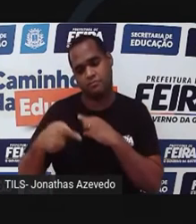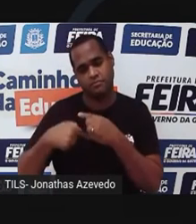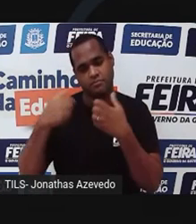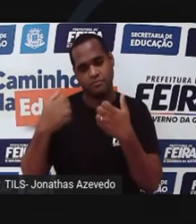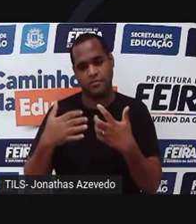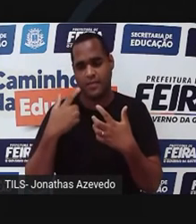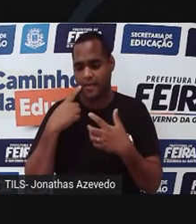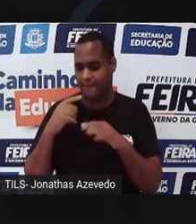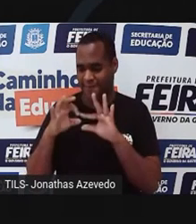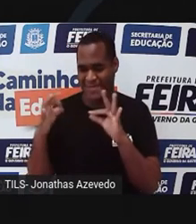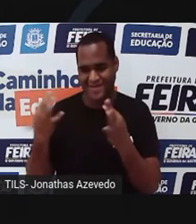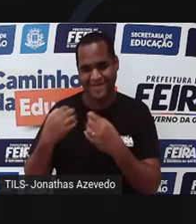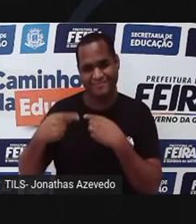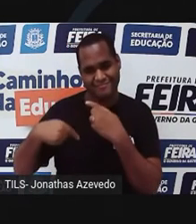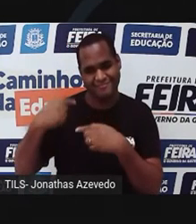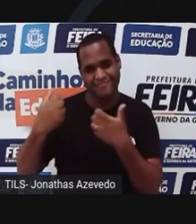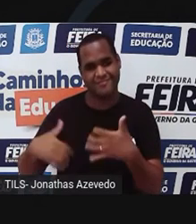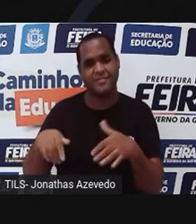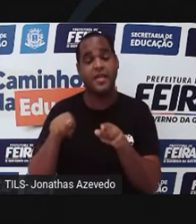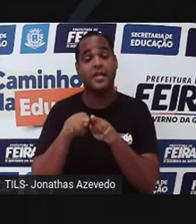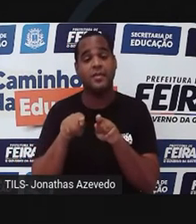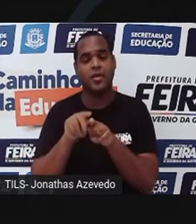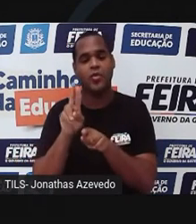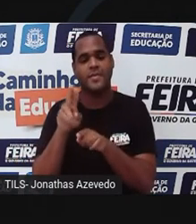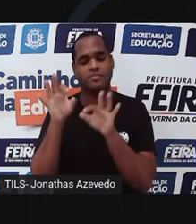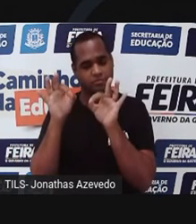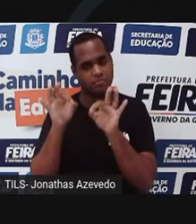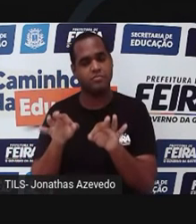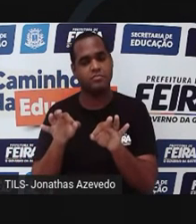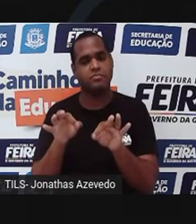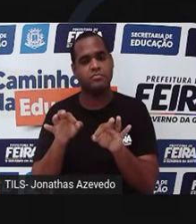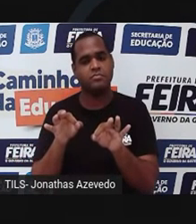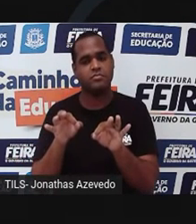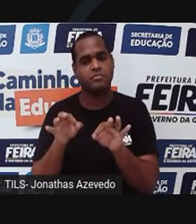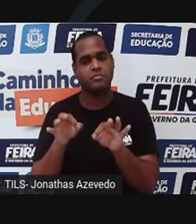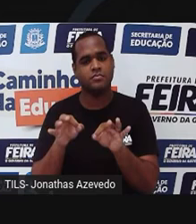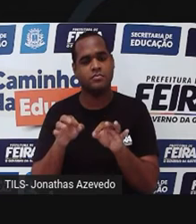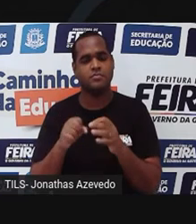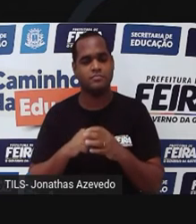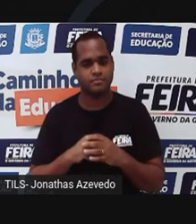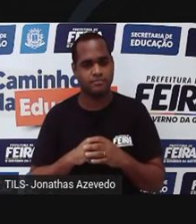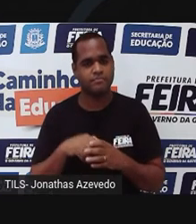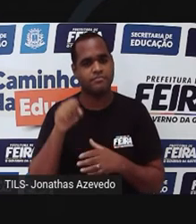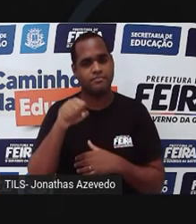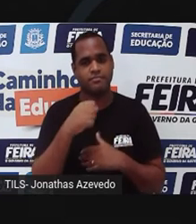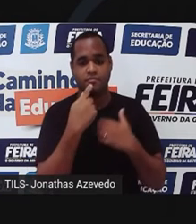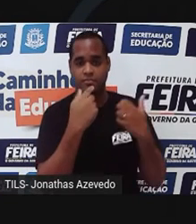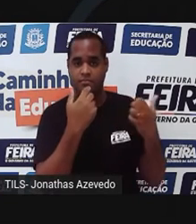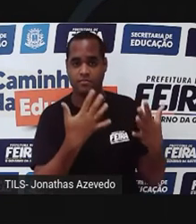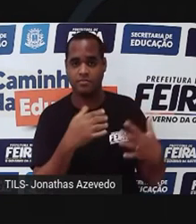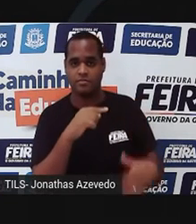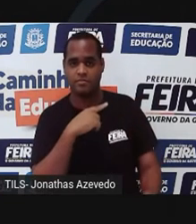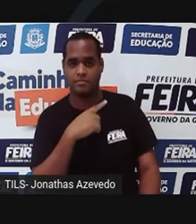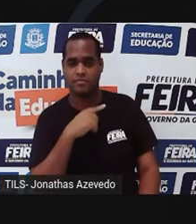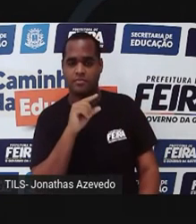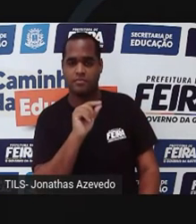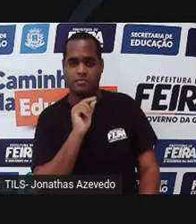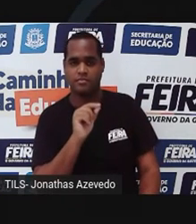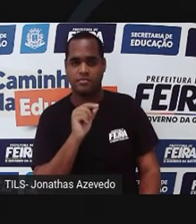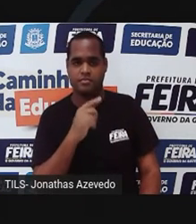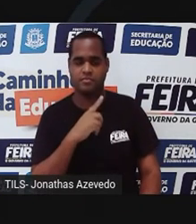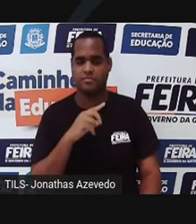hereditária e existe um nome correto, não é? Sim, quando você tem o